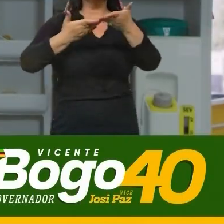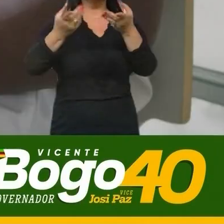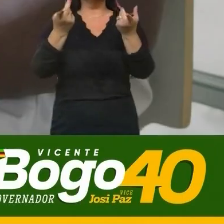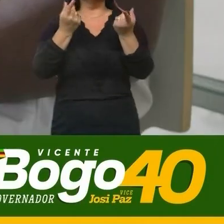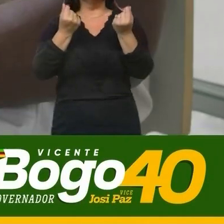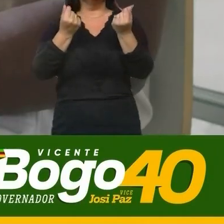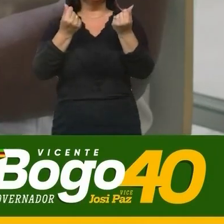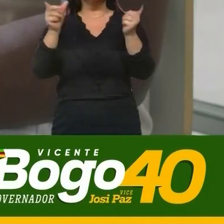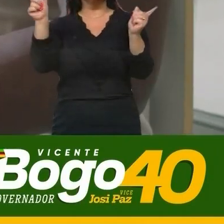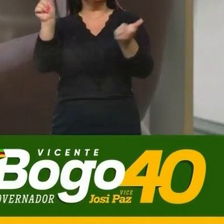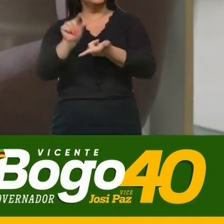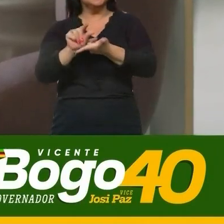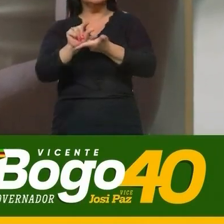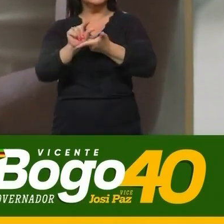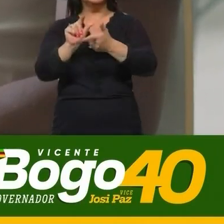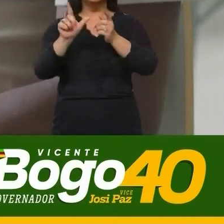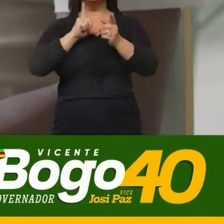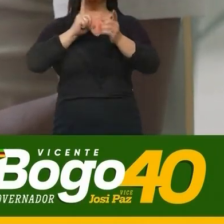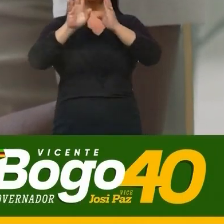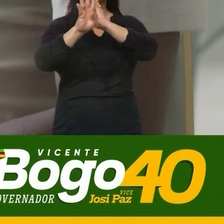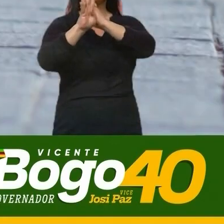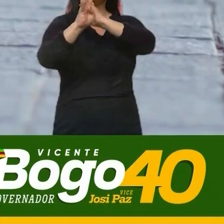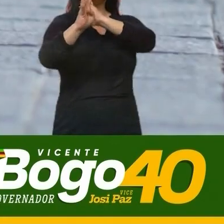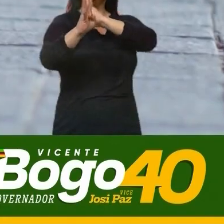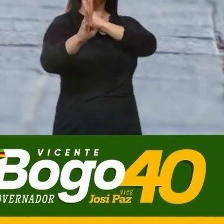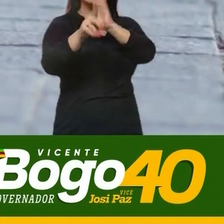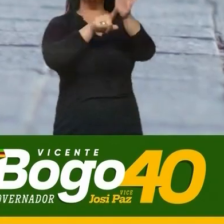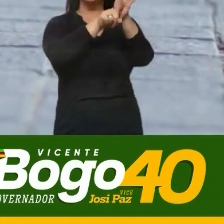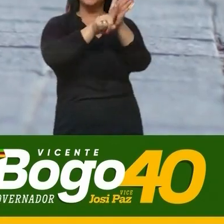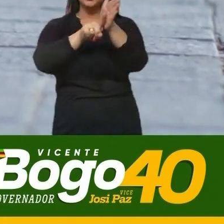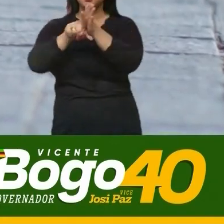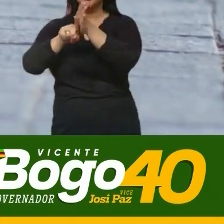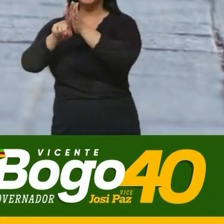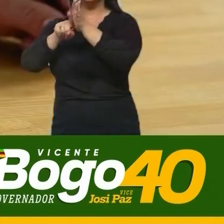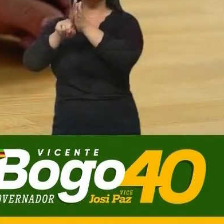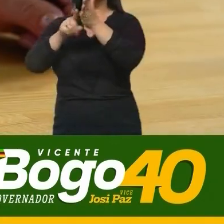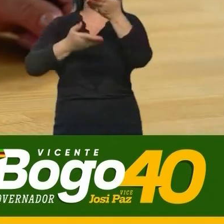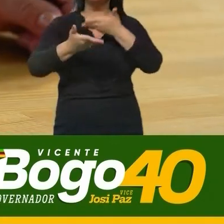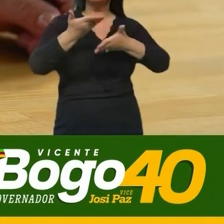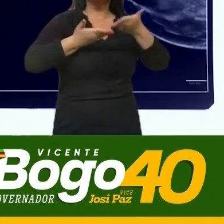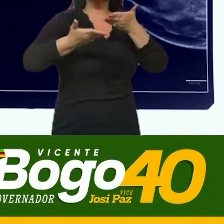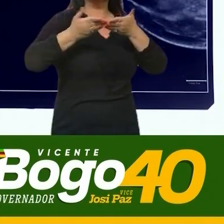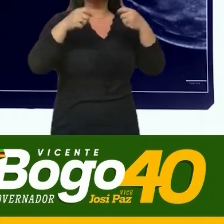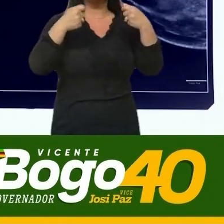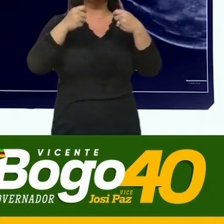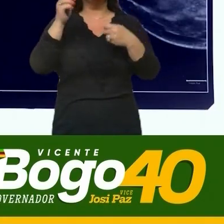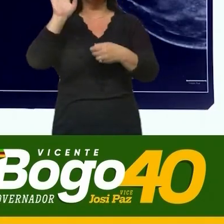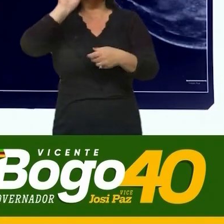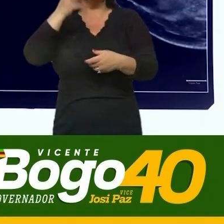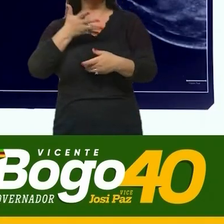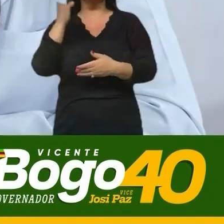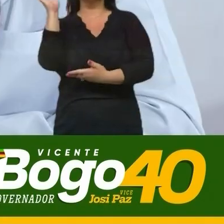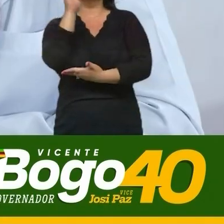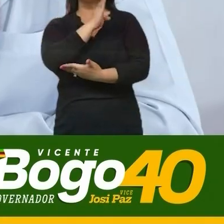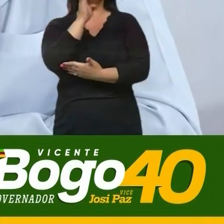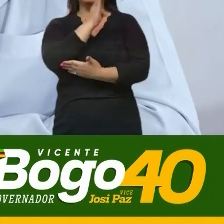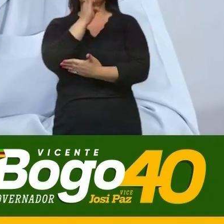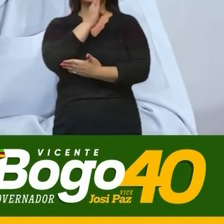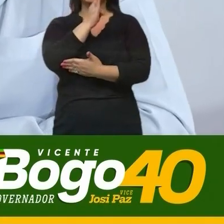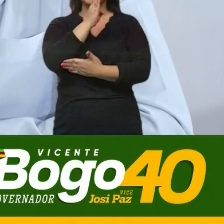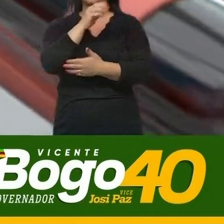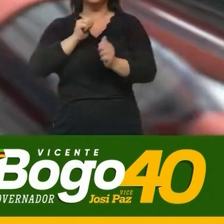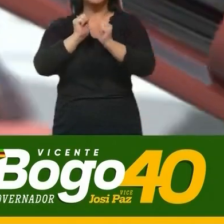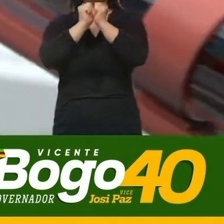o dinheiro encurtou Isso gerou uma longa fila de espera de consultas e exames Que precisamos resolver rapidamente